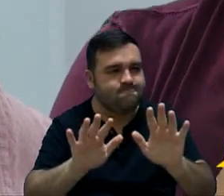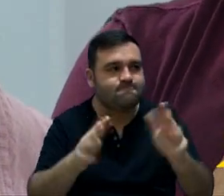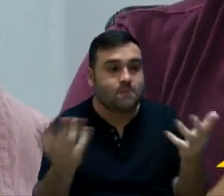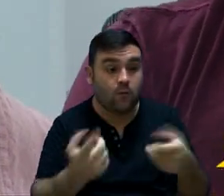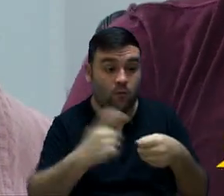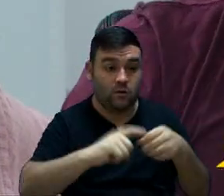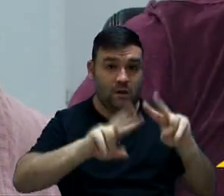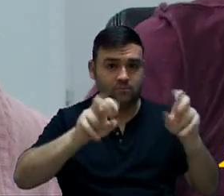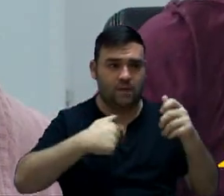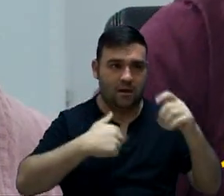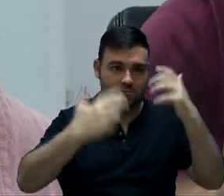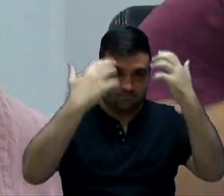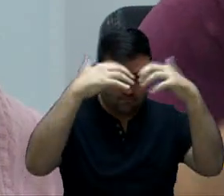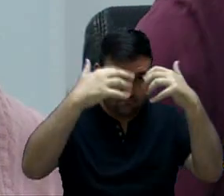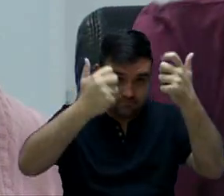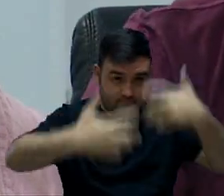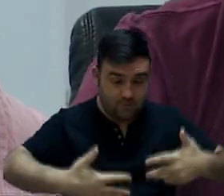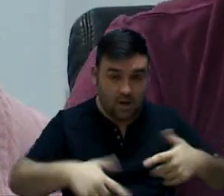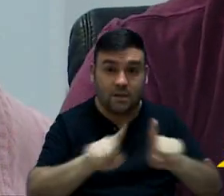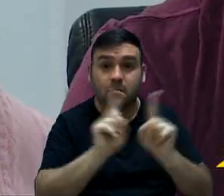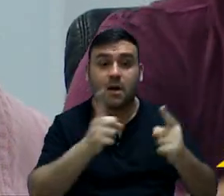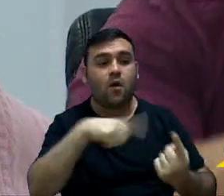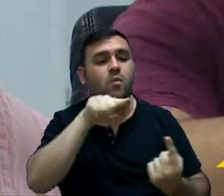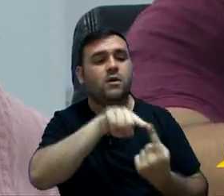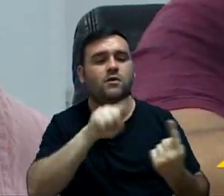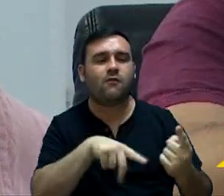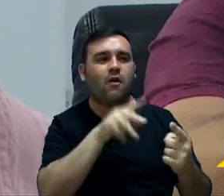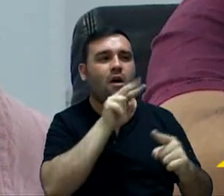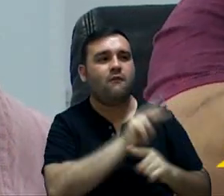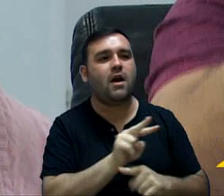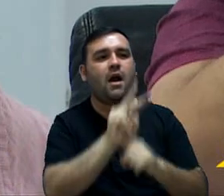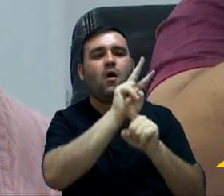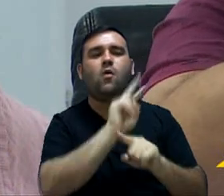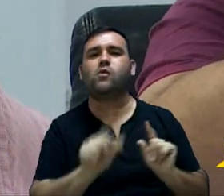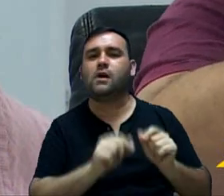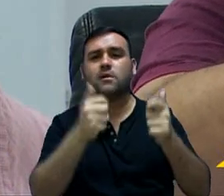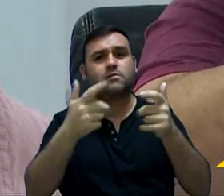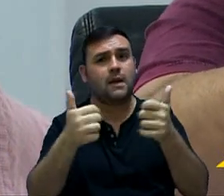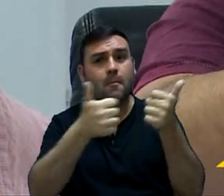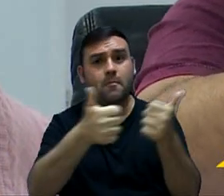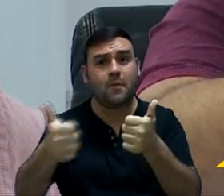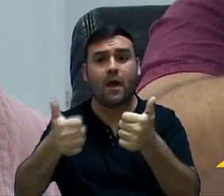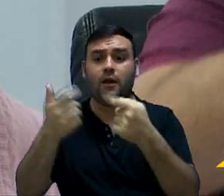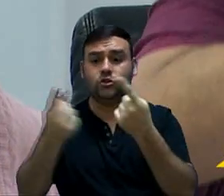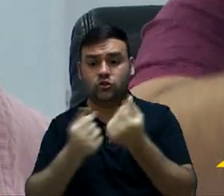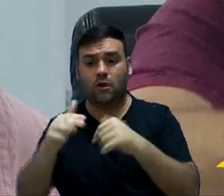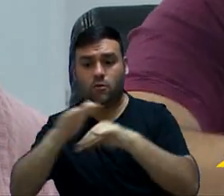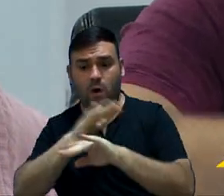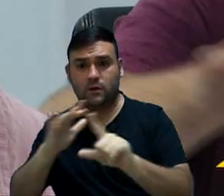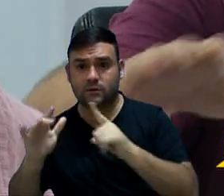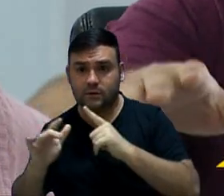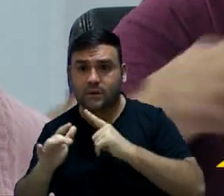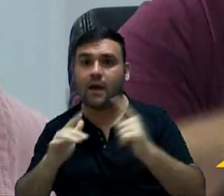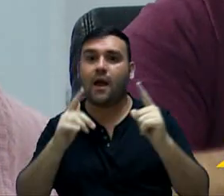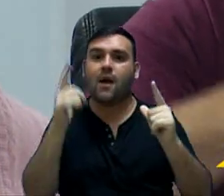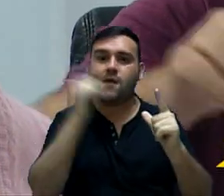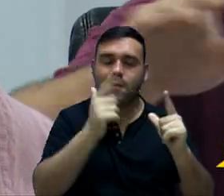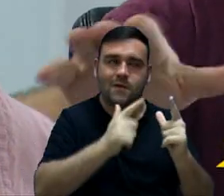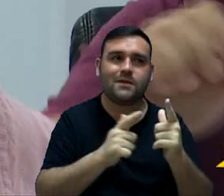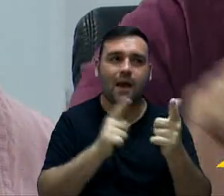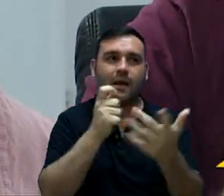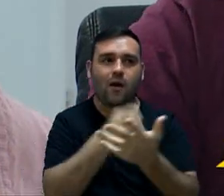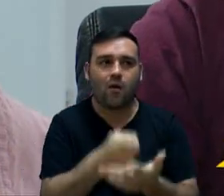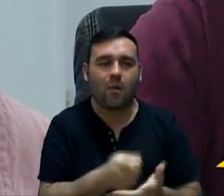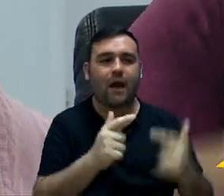então, voltando aqui à minha linha de raciocínio, o que são essas metas fiscais? É justamente para falar, está tudo certo com caixa, vamos conseguir empenhar, vamos